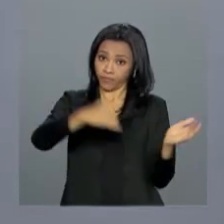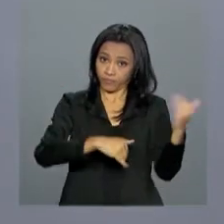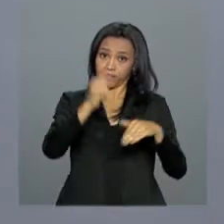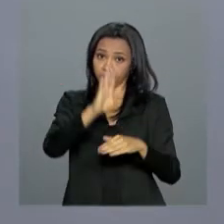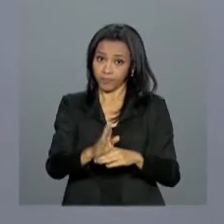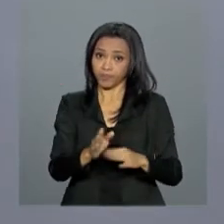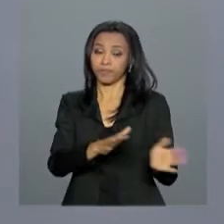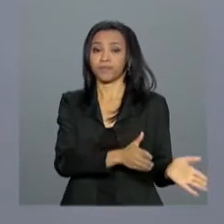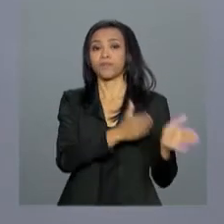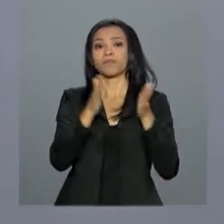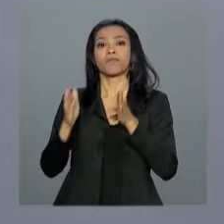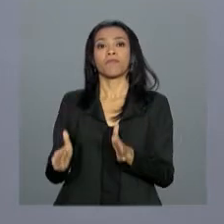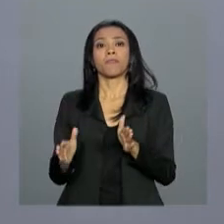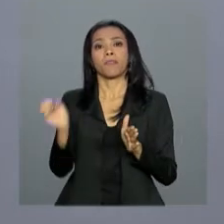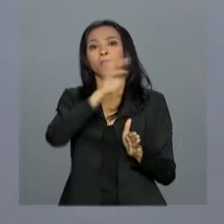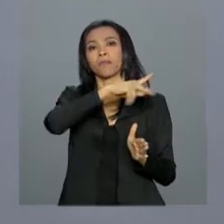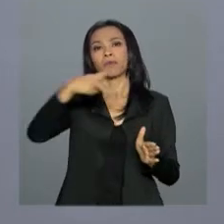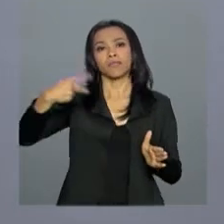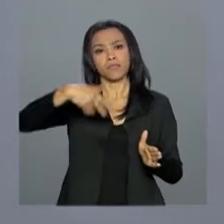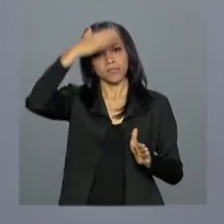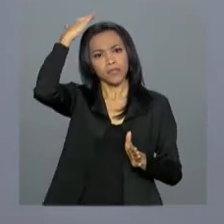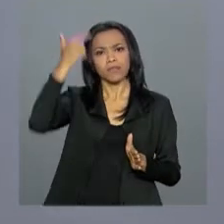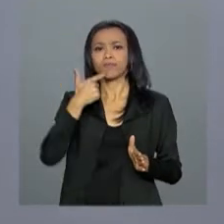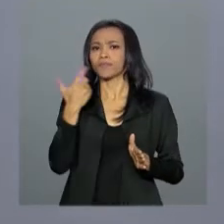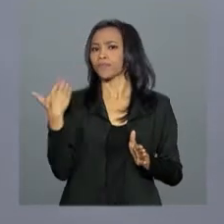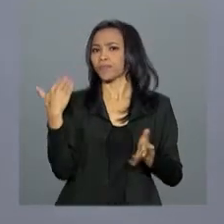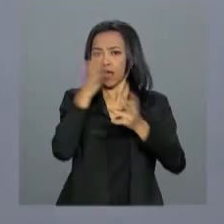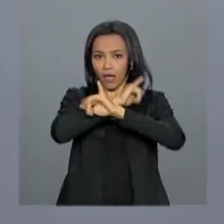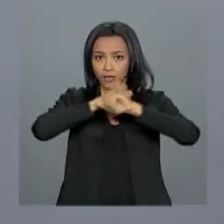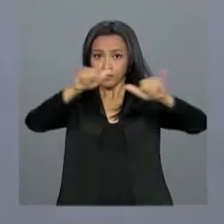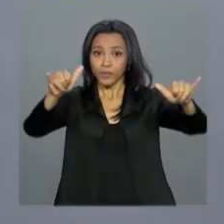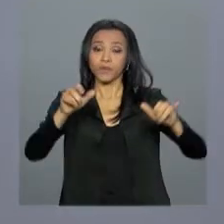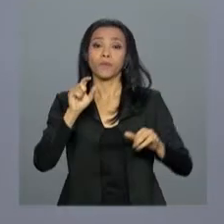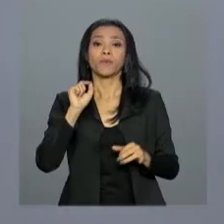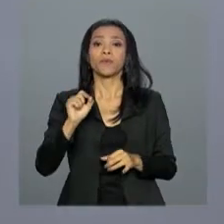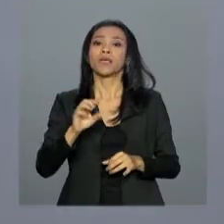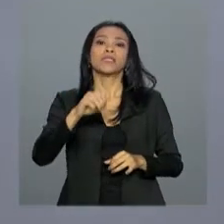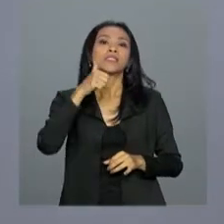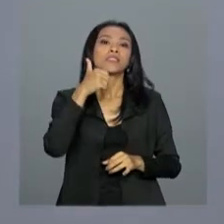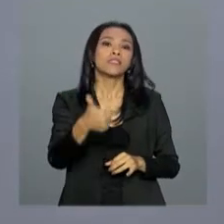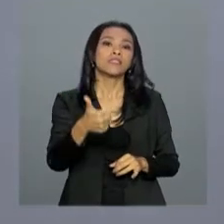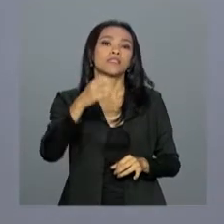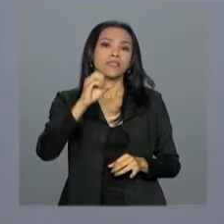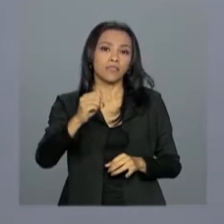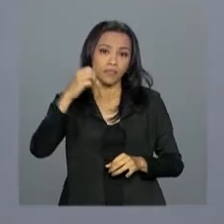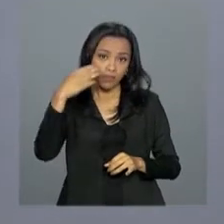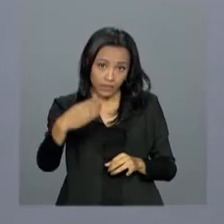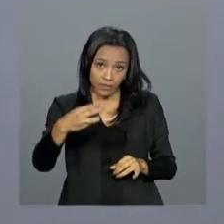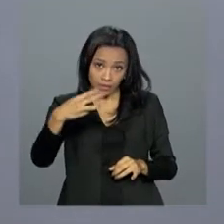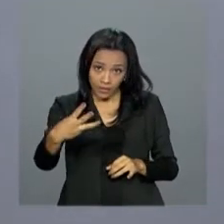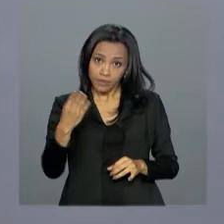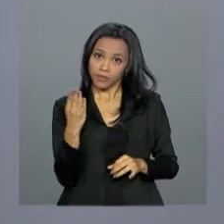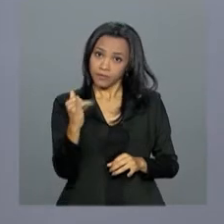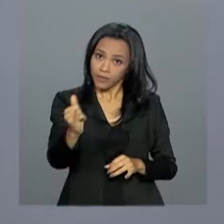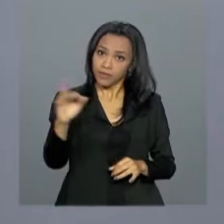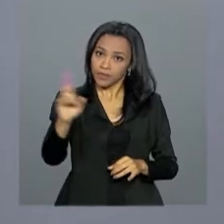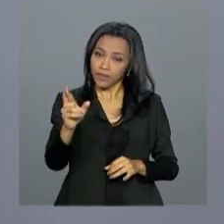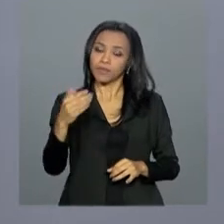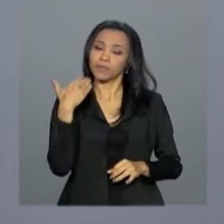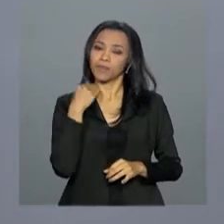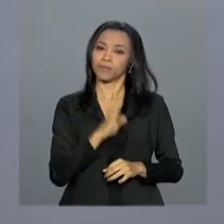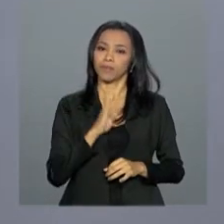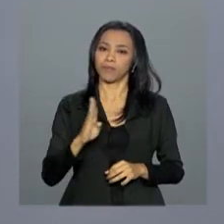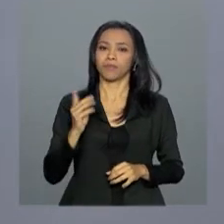O presidente Michel Temer anunciou agora há pouco o lançamento de 103 bilhões de reais do Banco do Brasil ao Plano